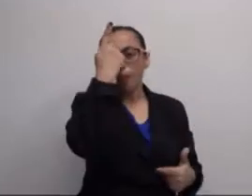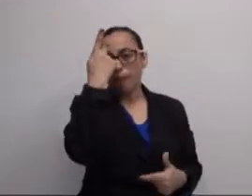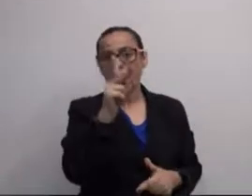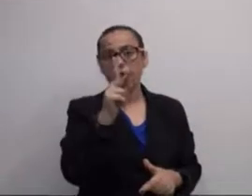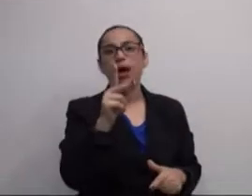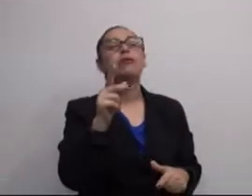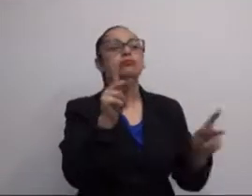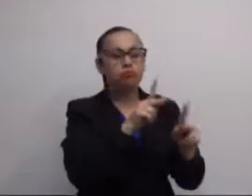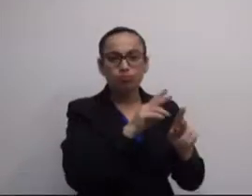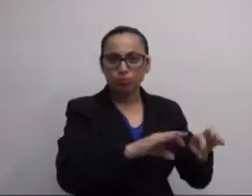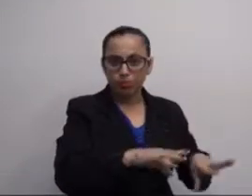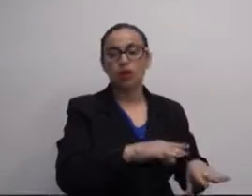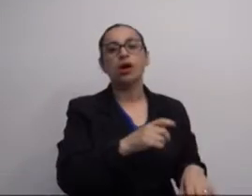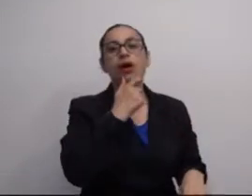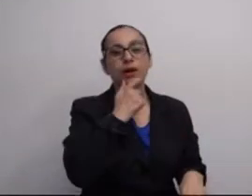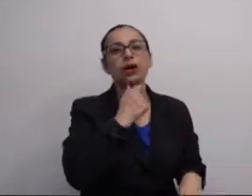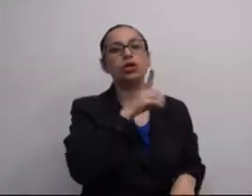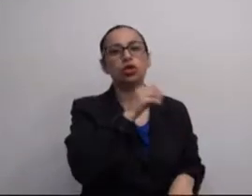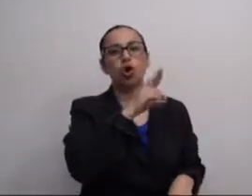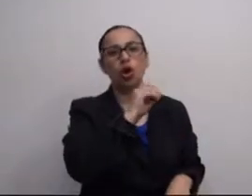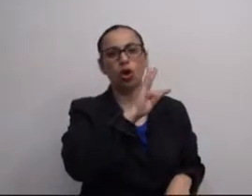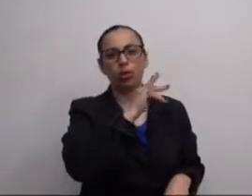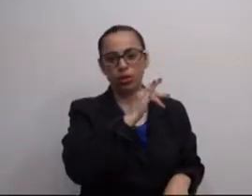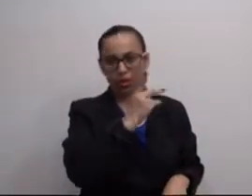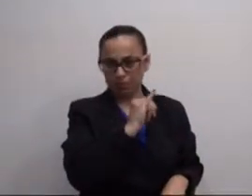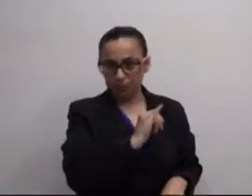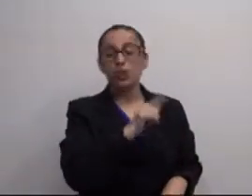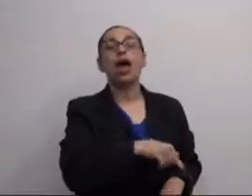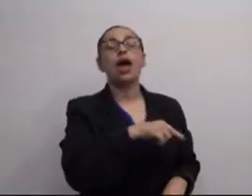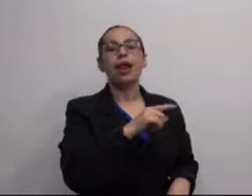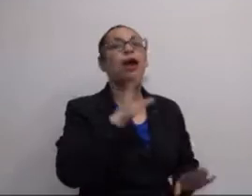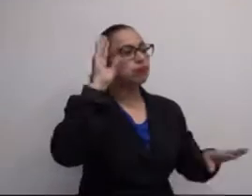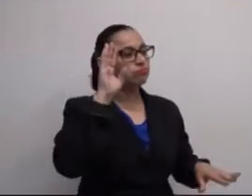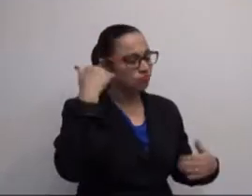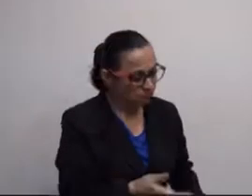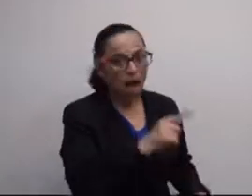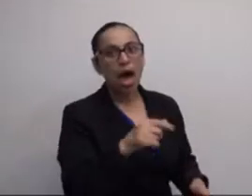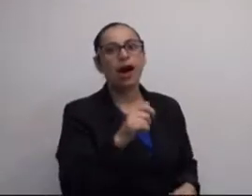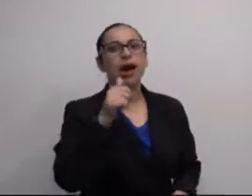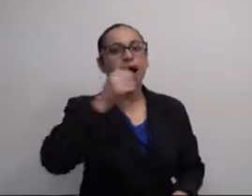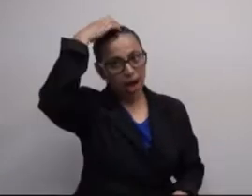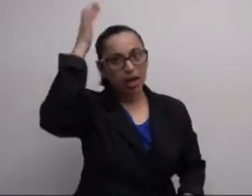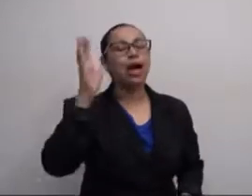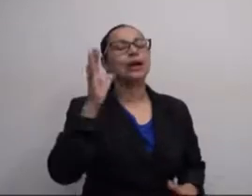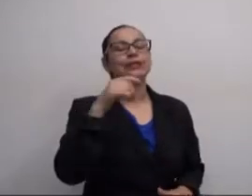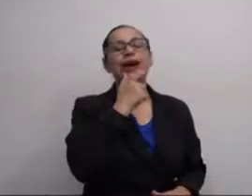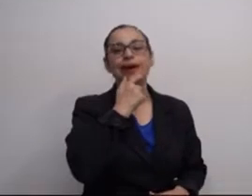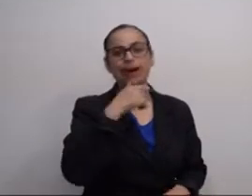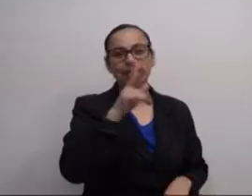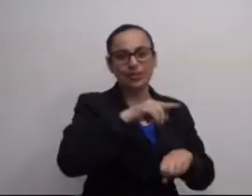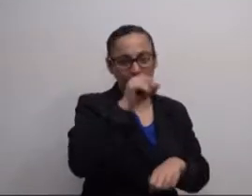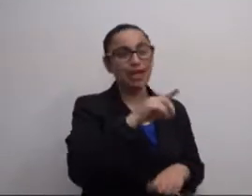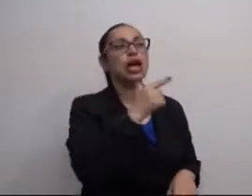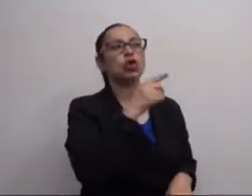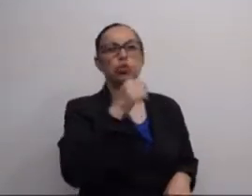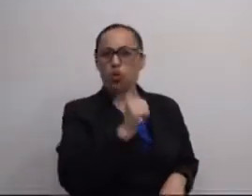mais de 30, 40 anos de trabalho pela educadora inglesa Dorothy Heathcote. Ela inclusive foi agraciada pela